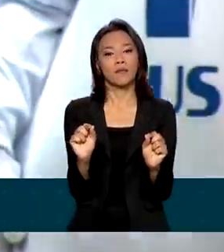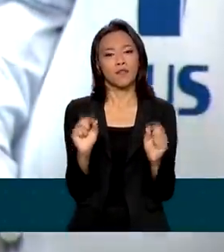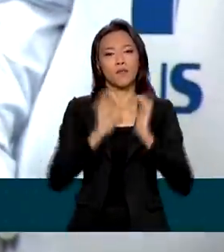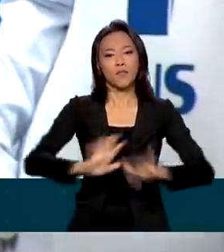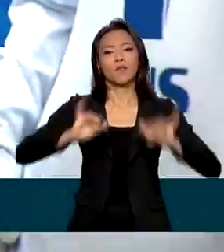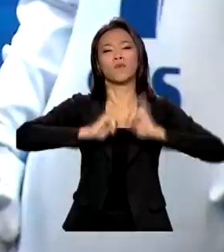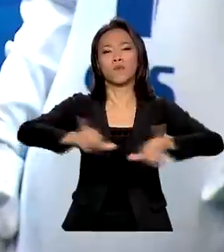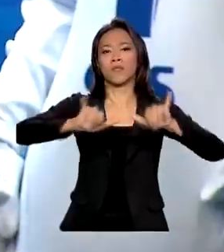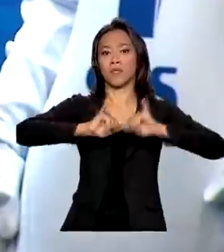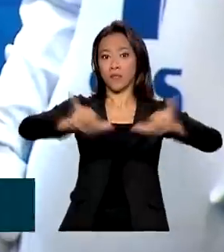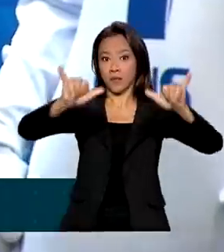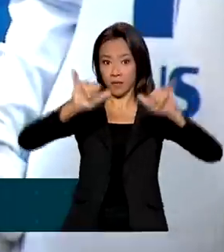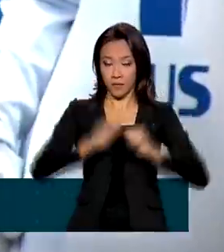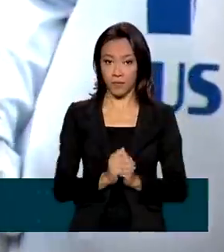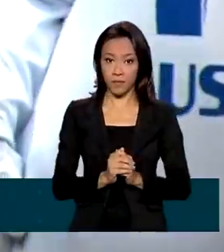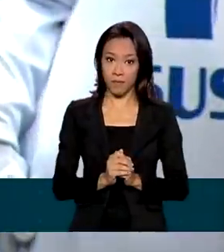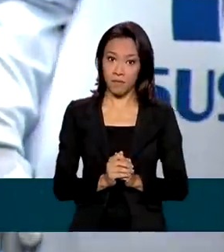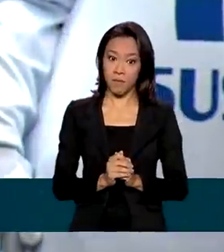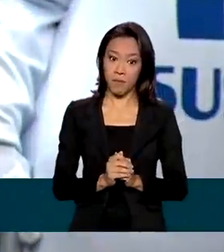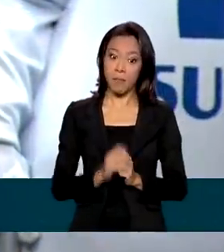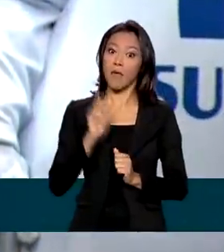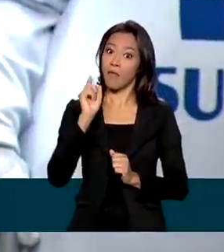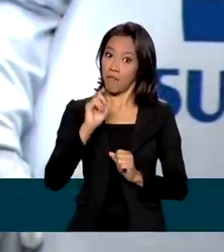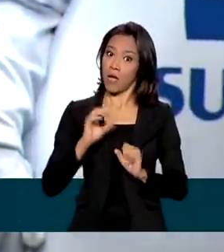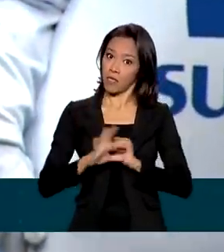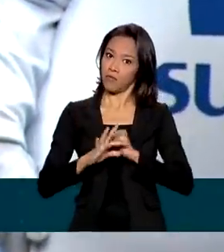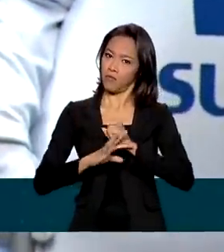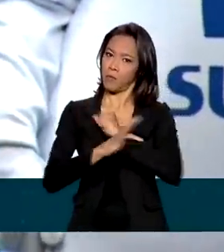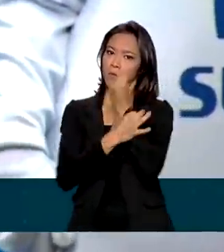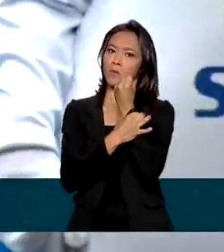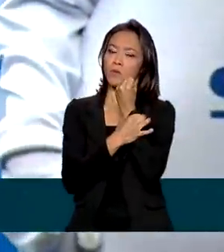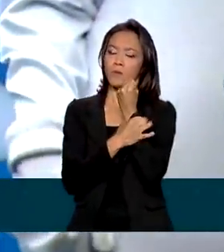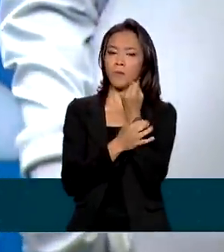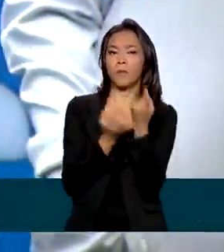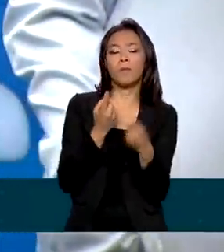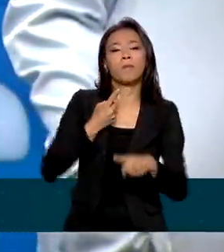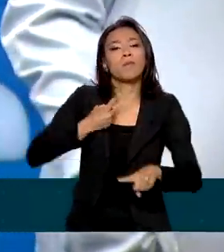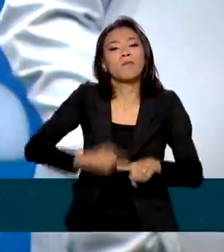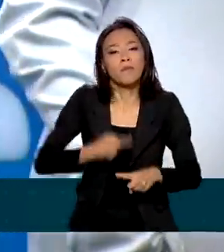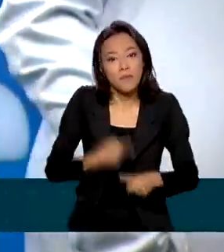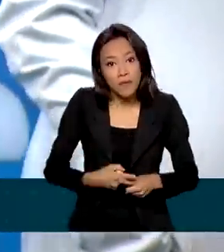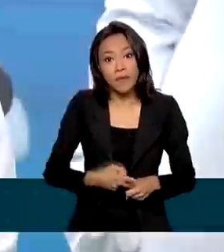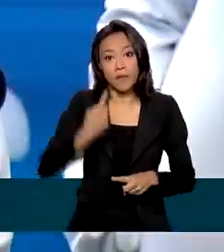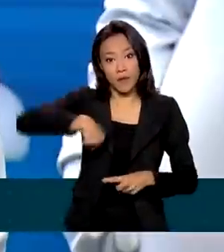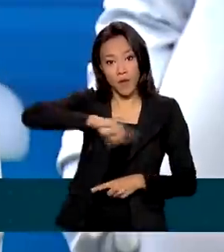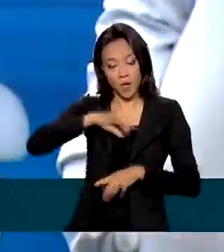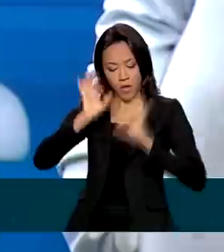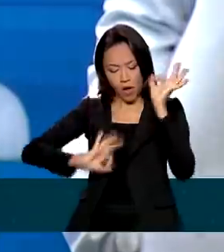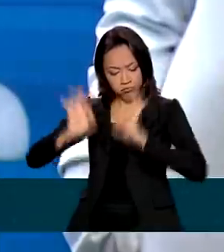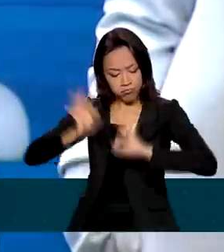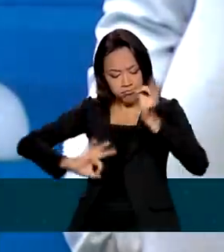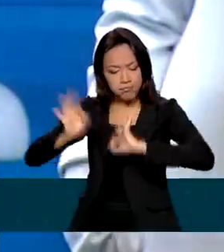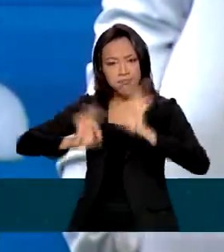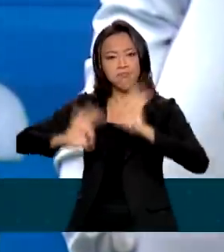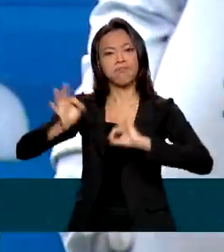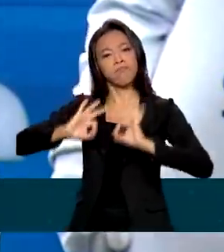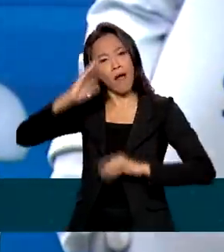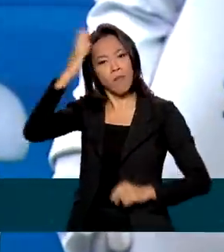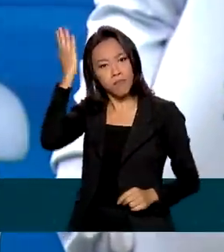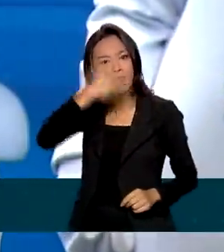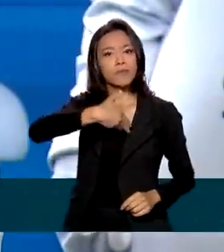campanha mais bem consolidada ainda. Porque o nosso preparo nos conferiu